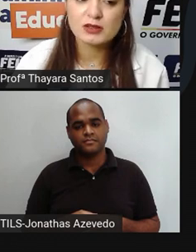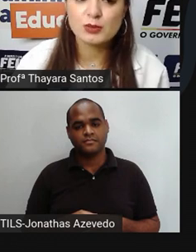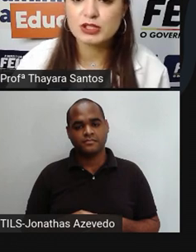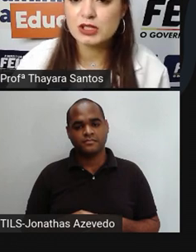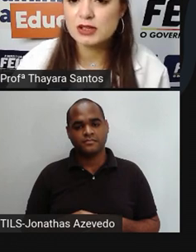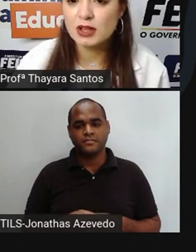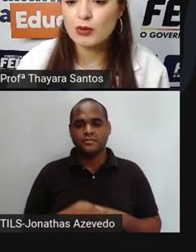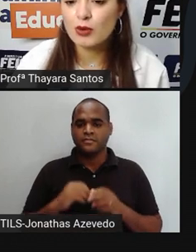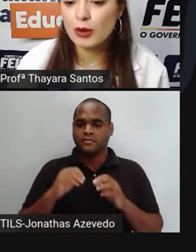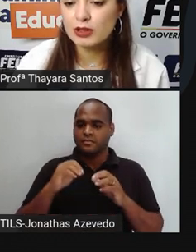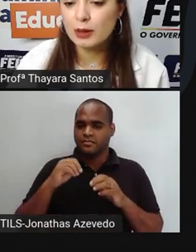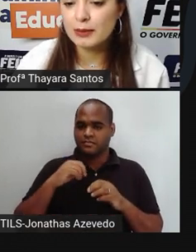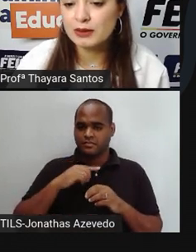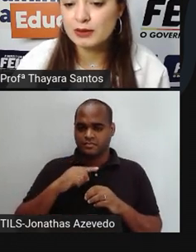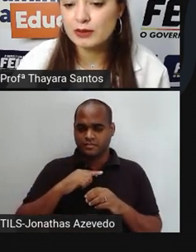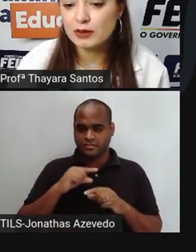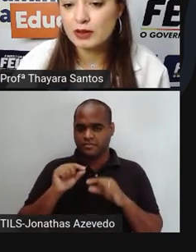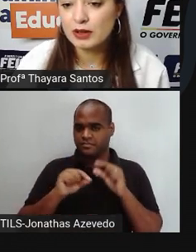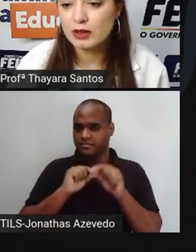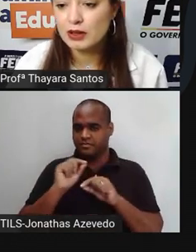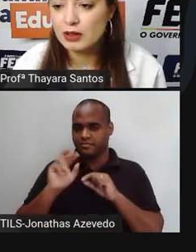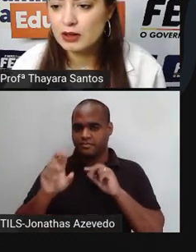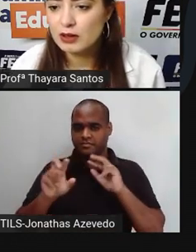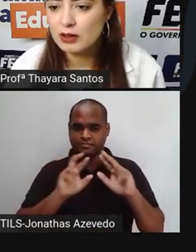Cada substância tem um comportamento.